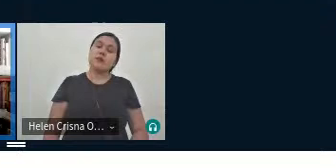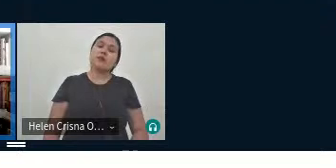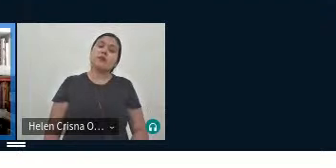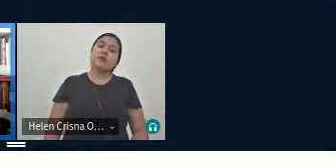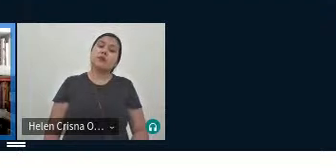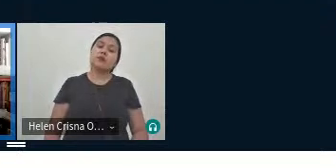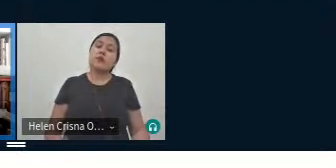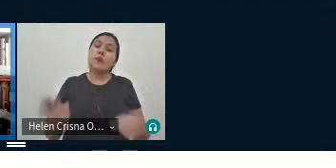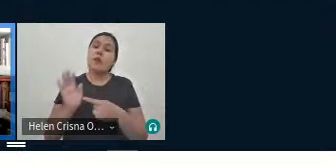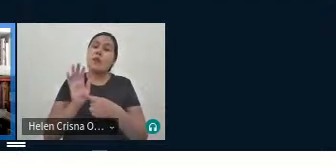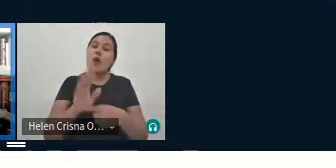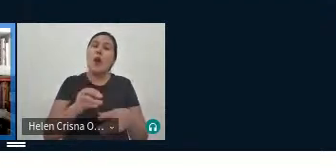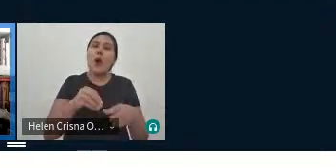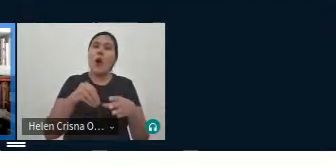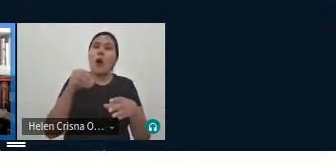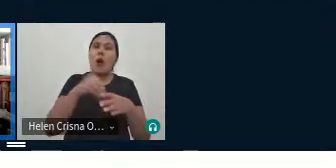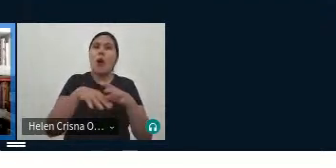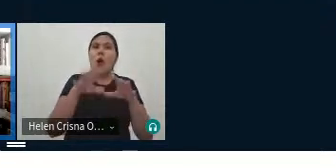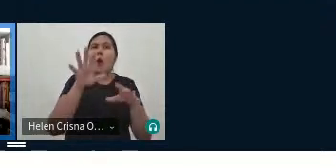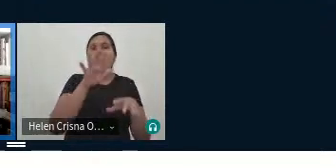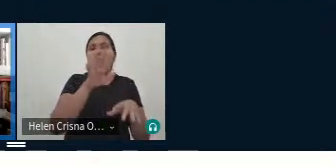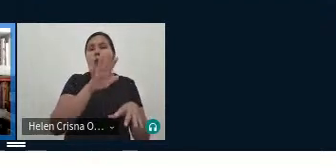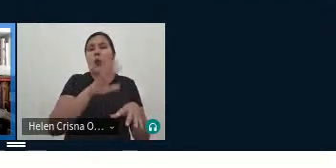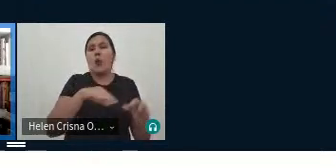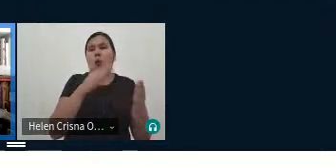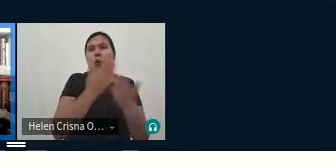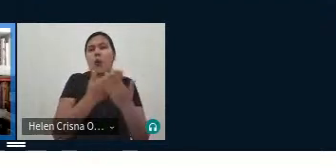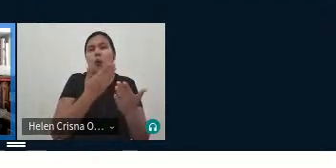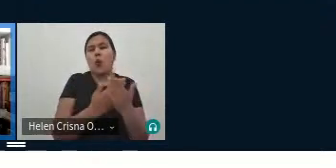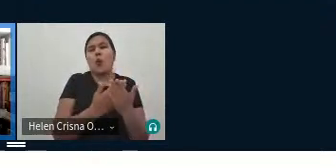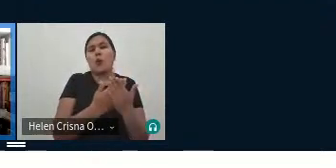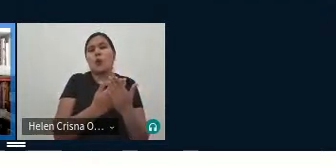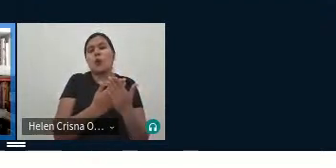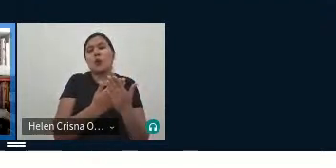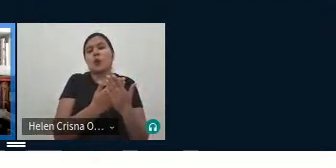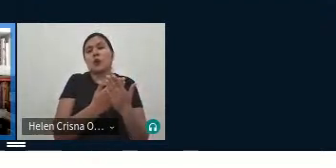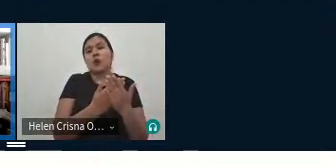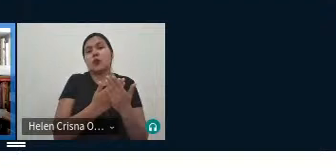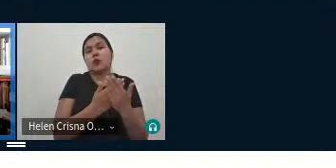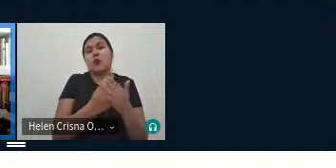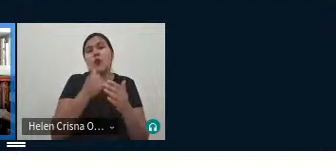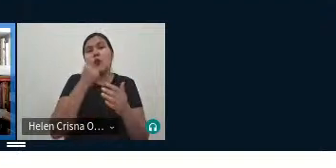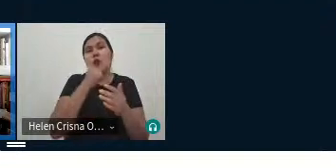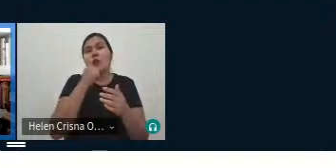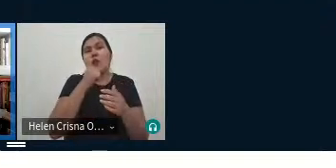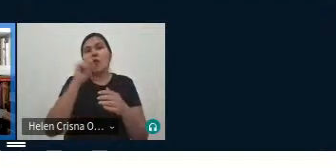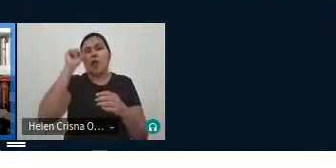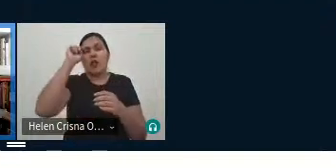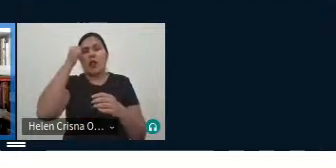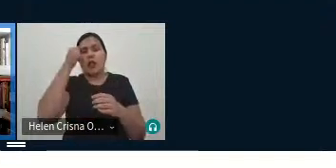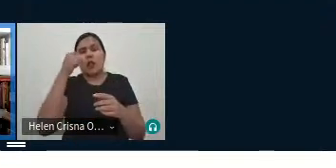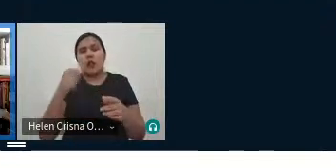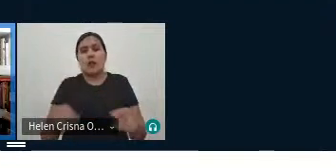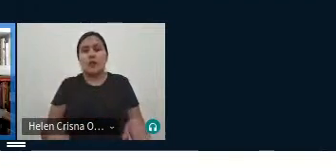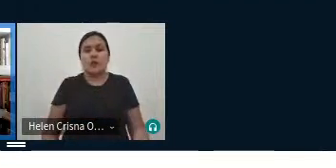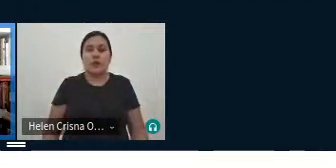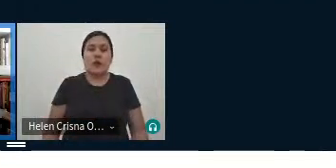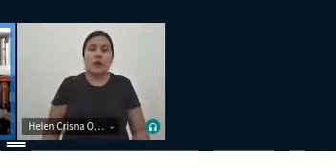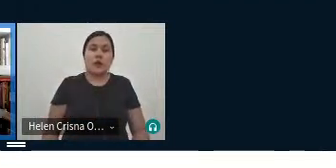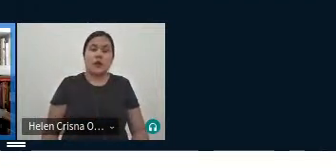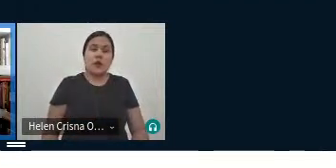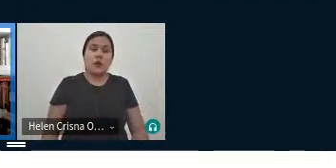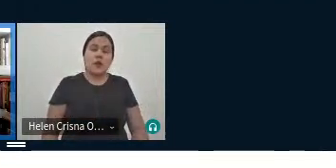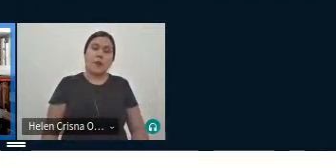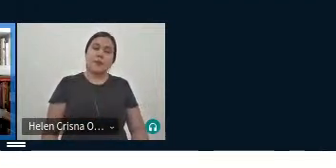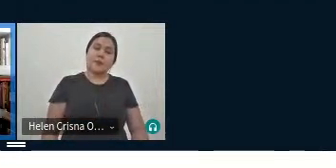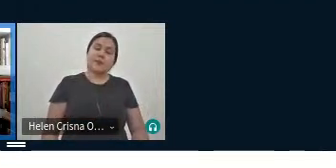de dentro da esfera do estudo né do feminismo negro mas aí nós vamos ela